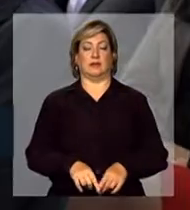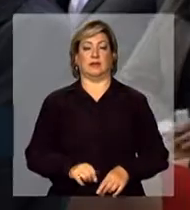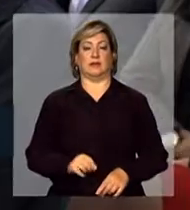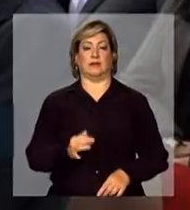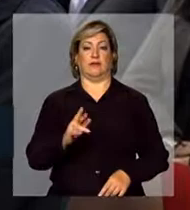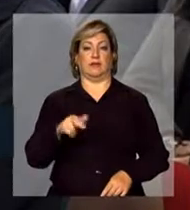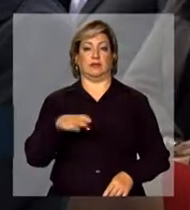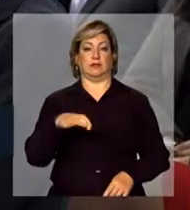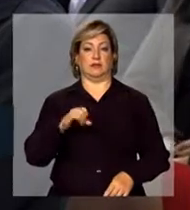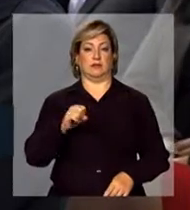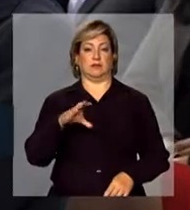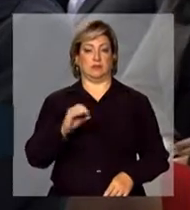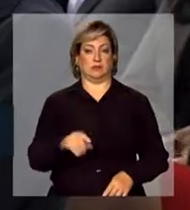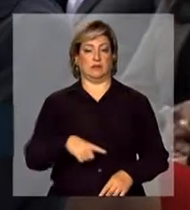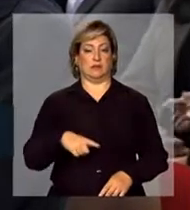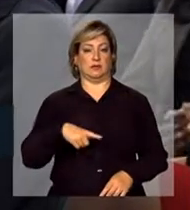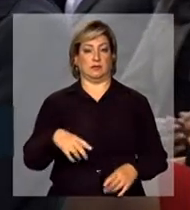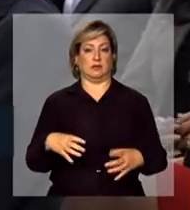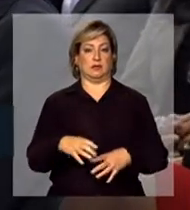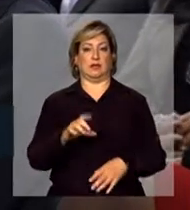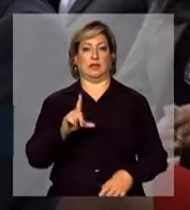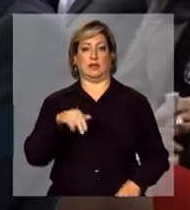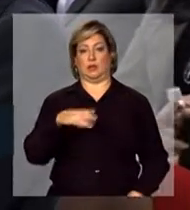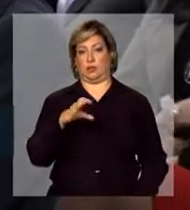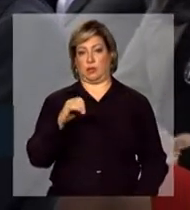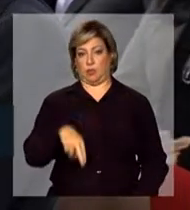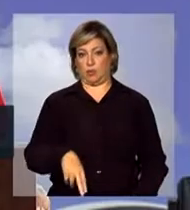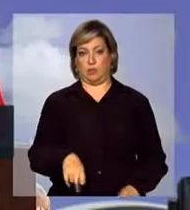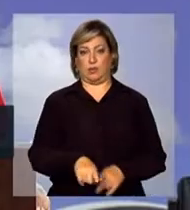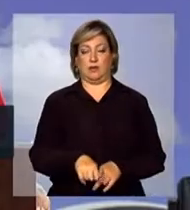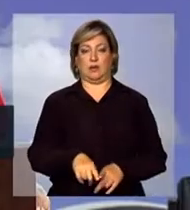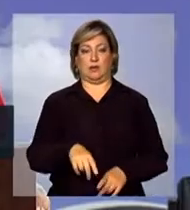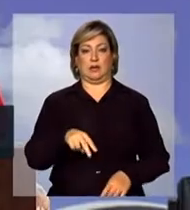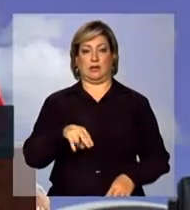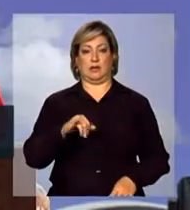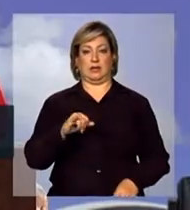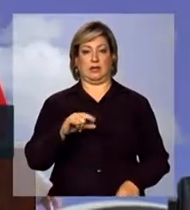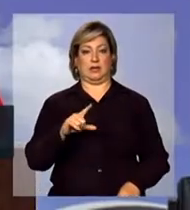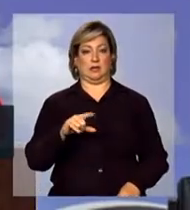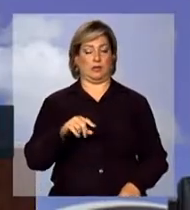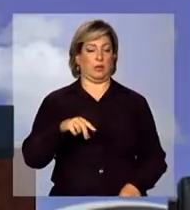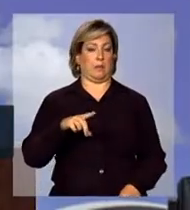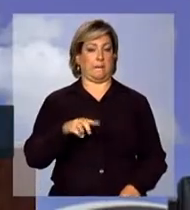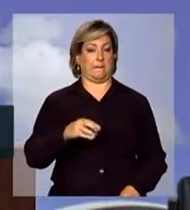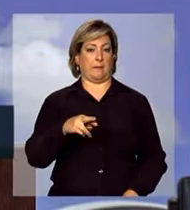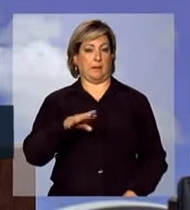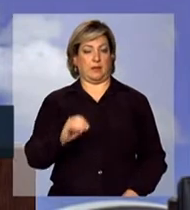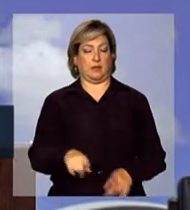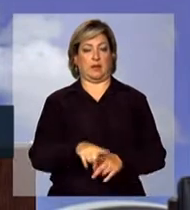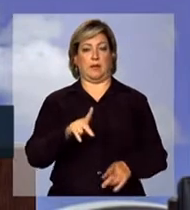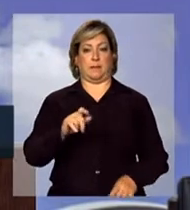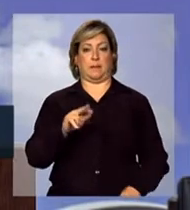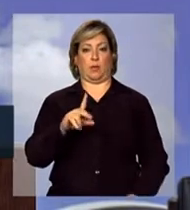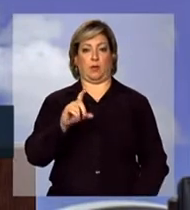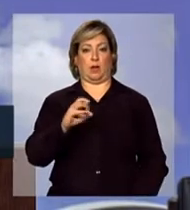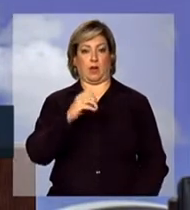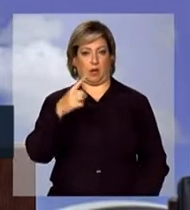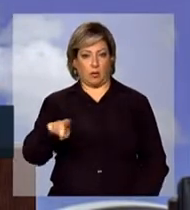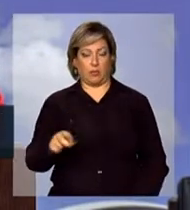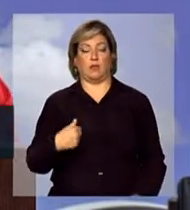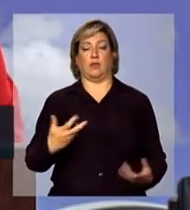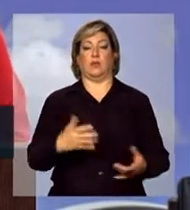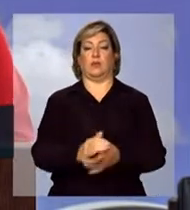Francisco Floriano, Lincoln Portela, Nilmário Miranda e Paulão. Queria